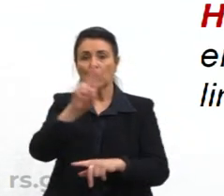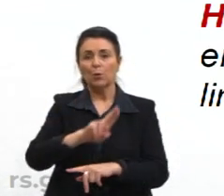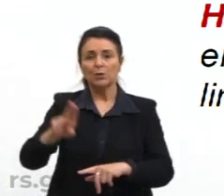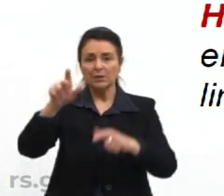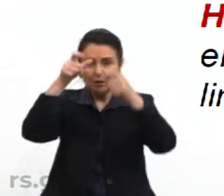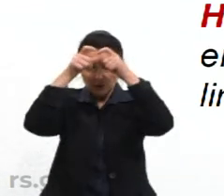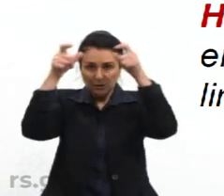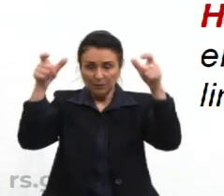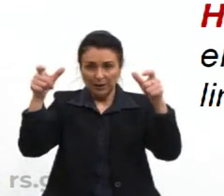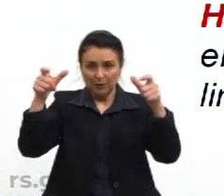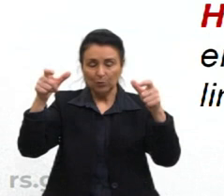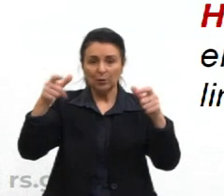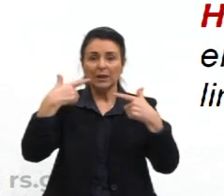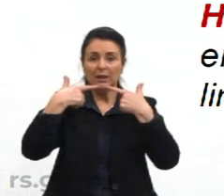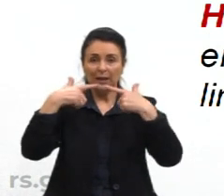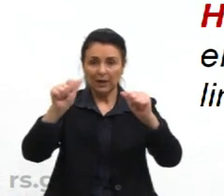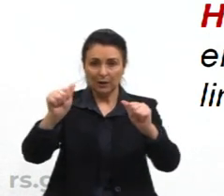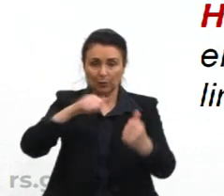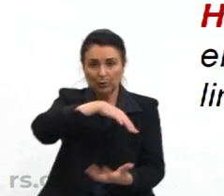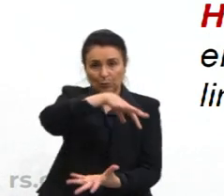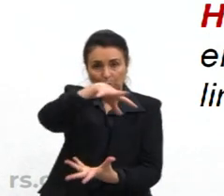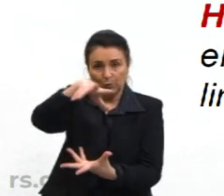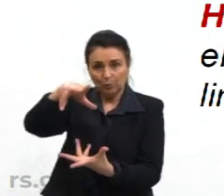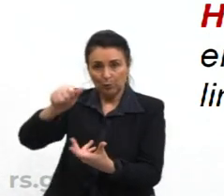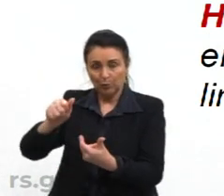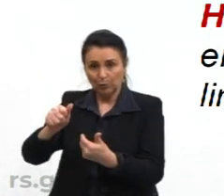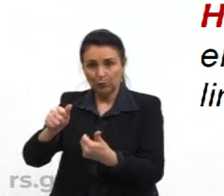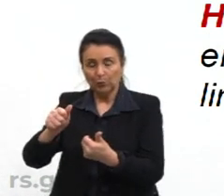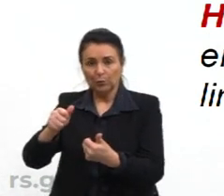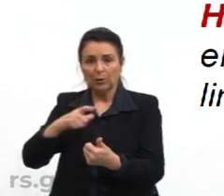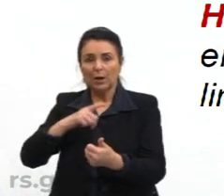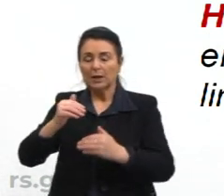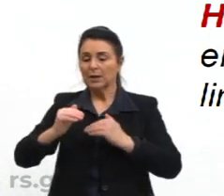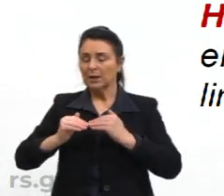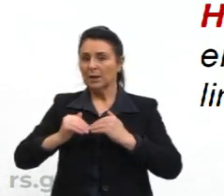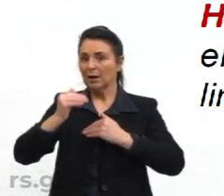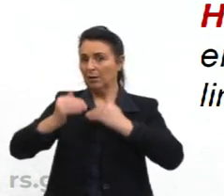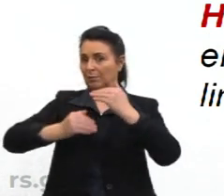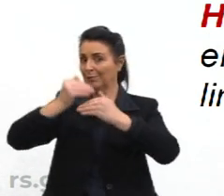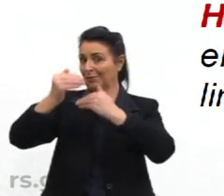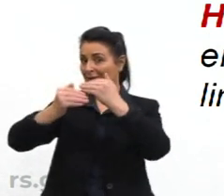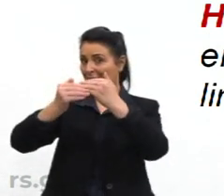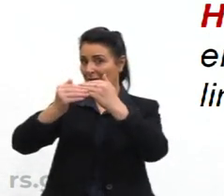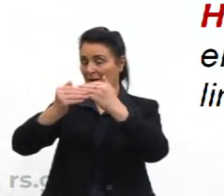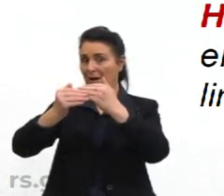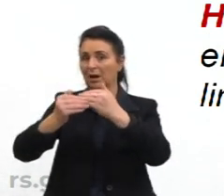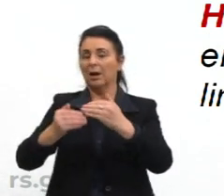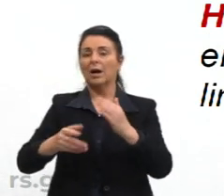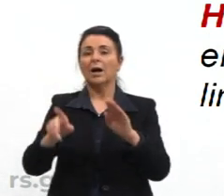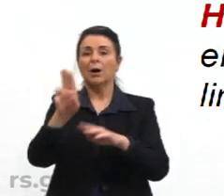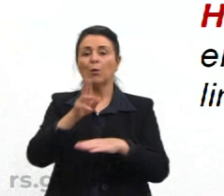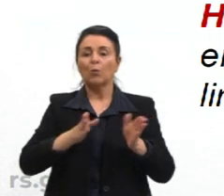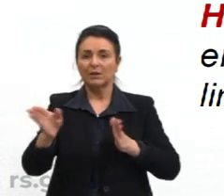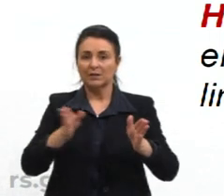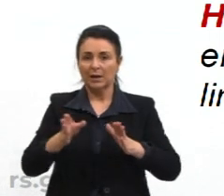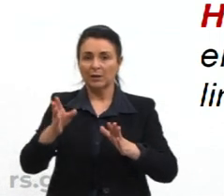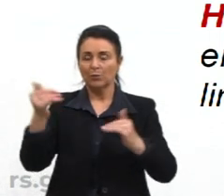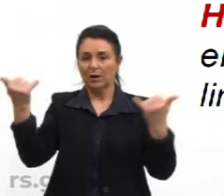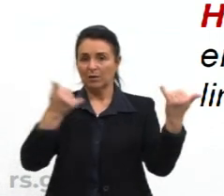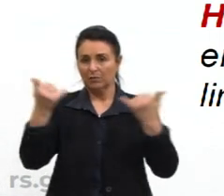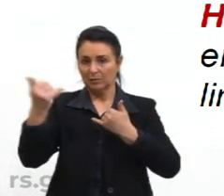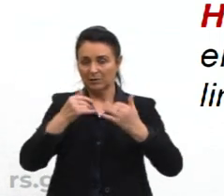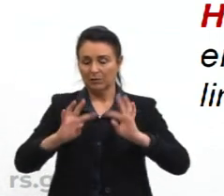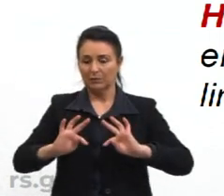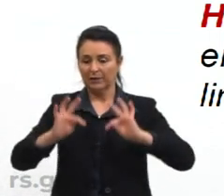estrangeira moderna e seus mecanismos como ampliar as possibilidades de acesso à informação, tecnologias e culturas. A